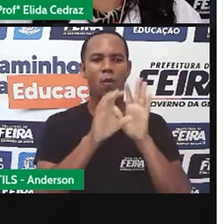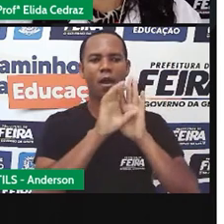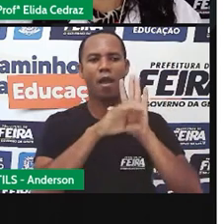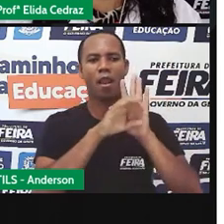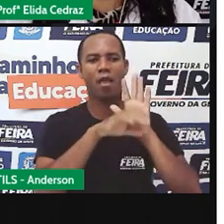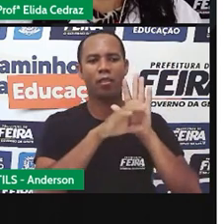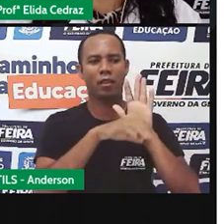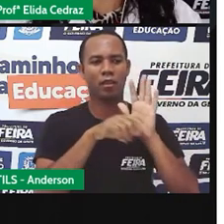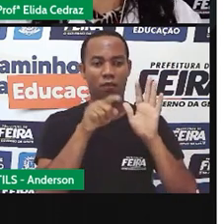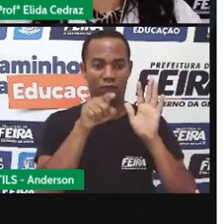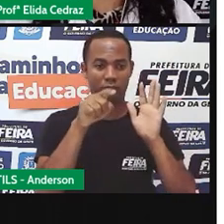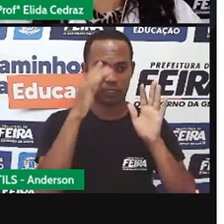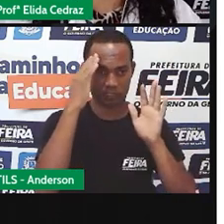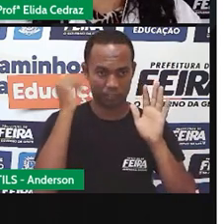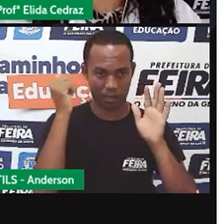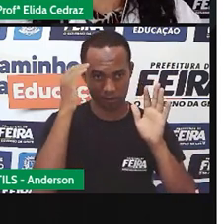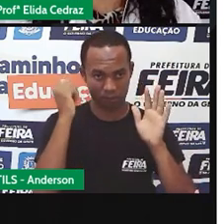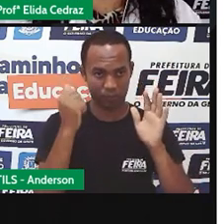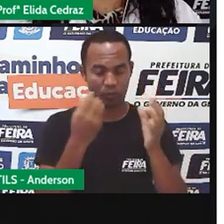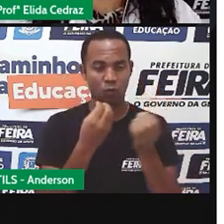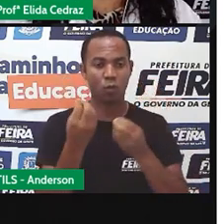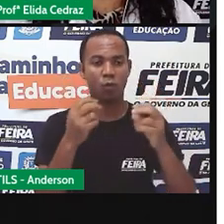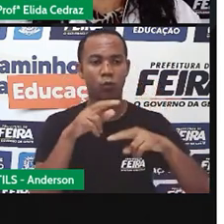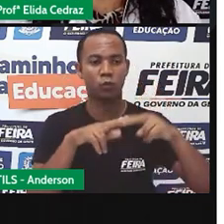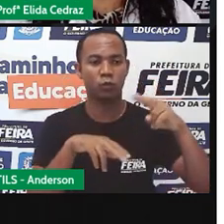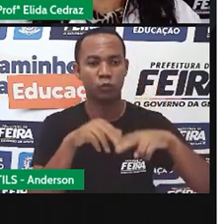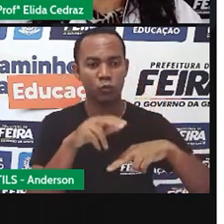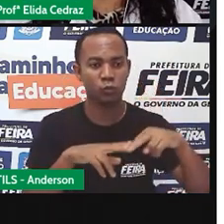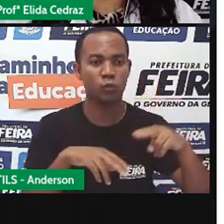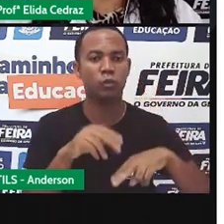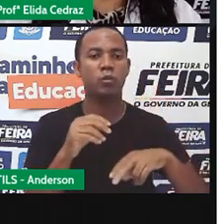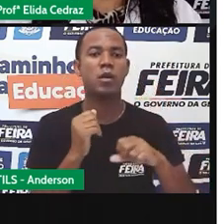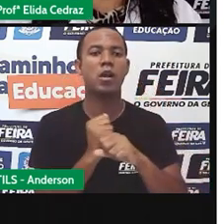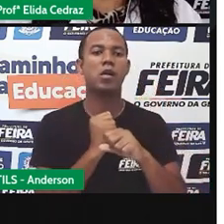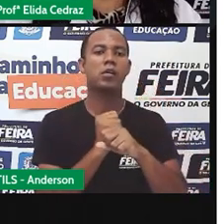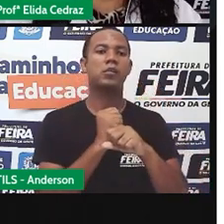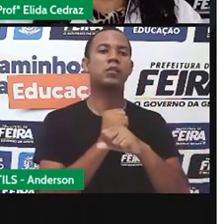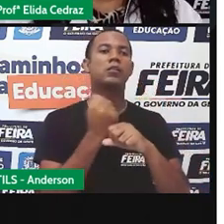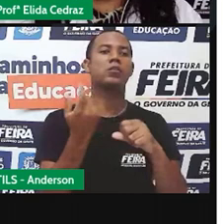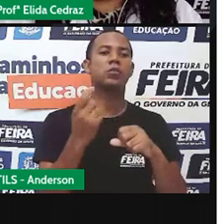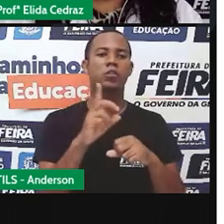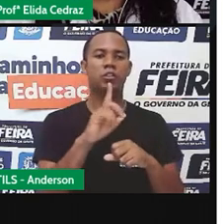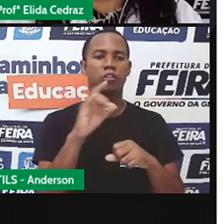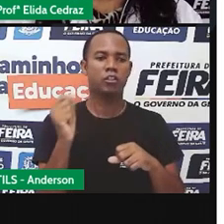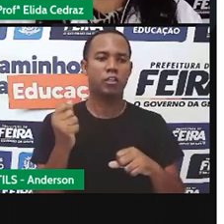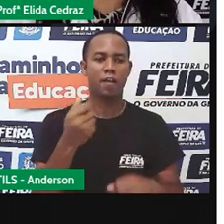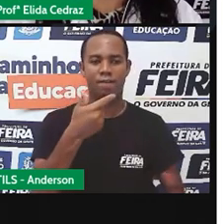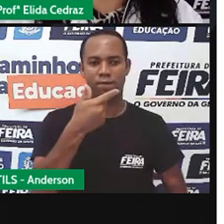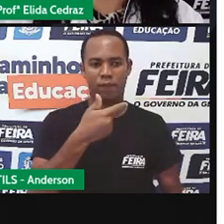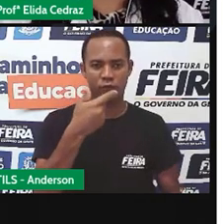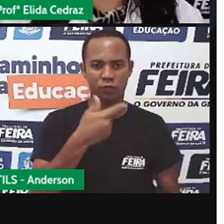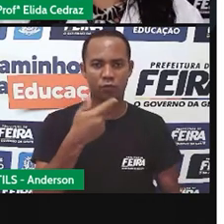sabe, junho, ano de 2021 e a data dia 22.